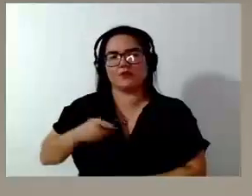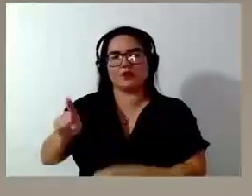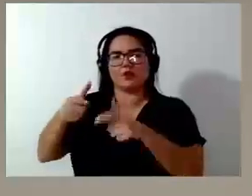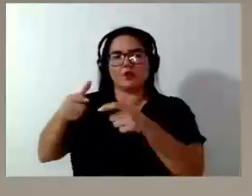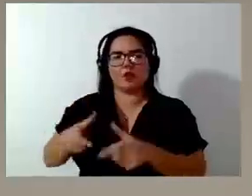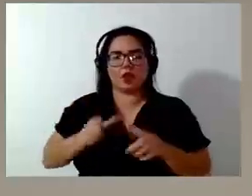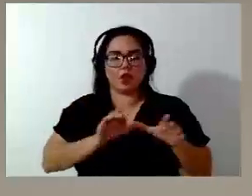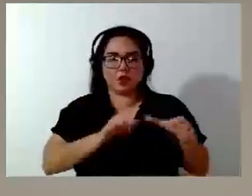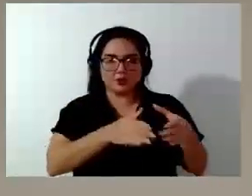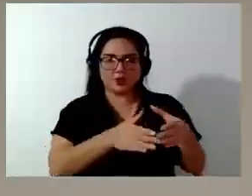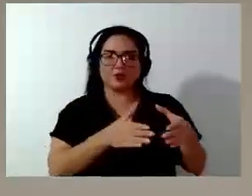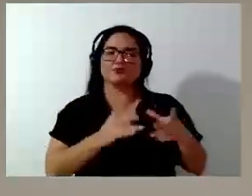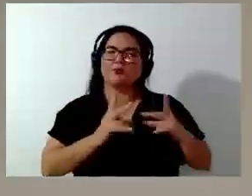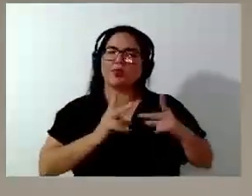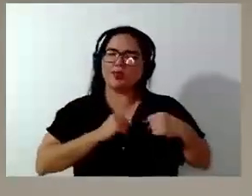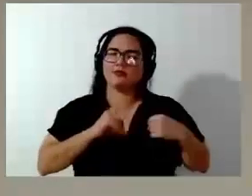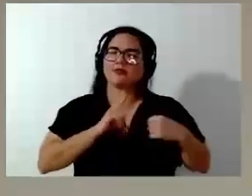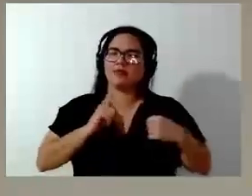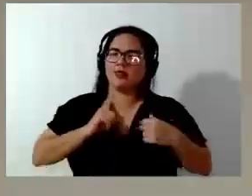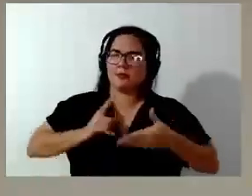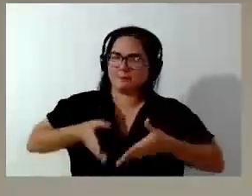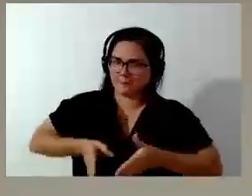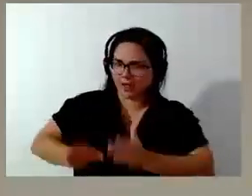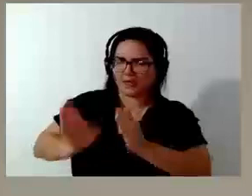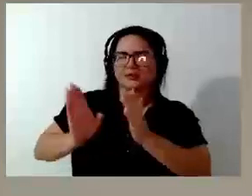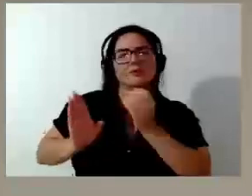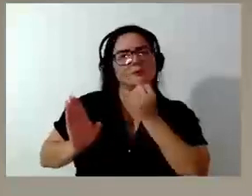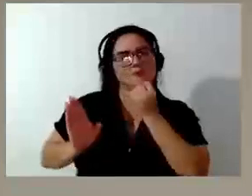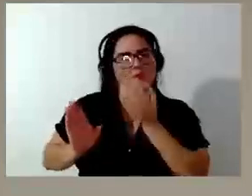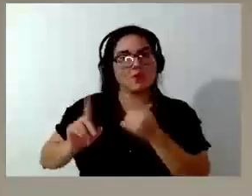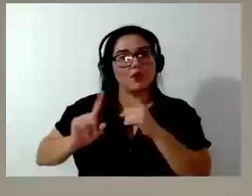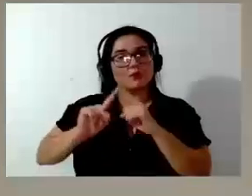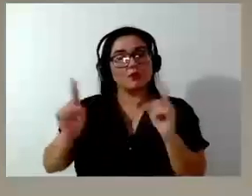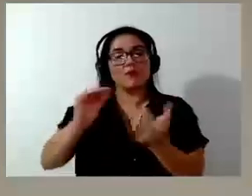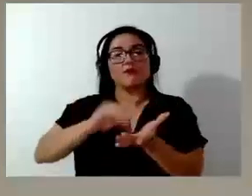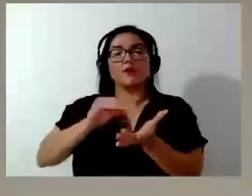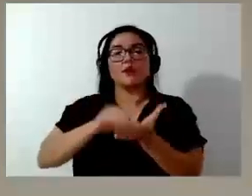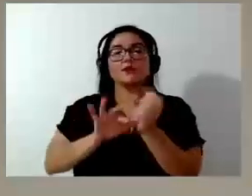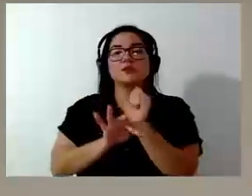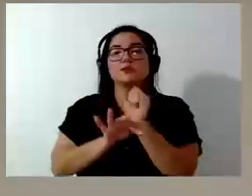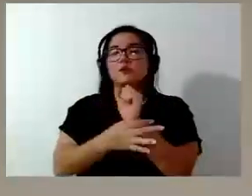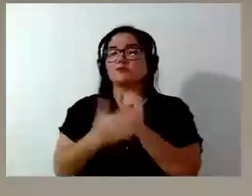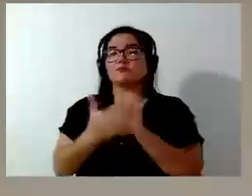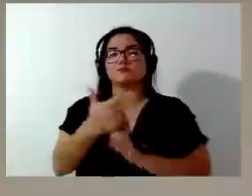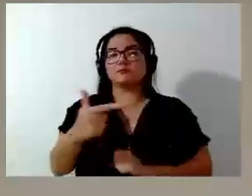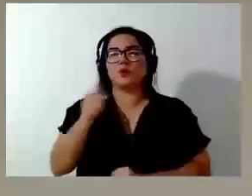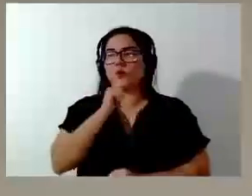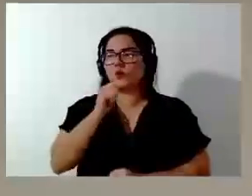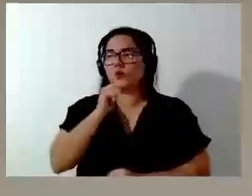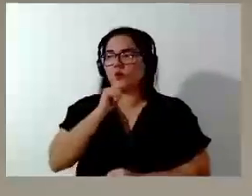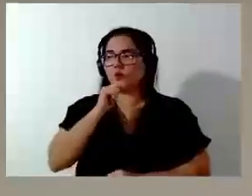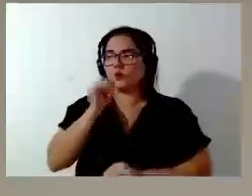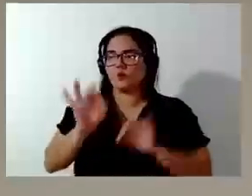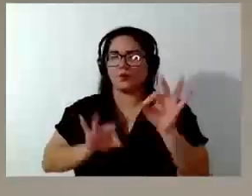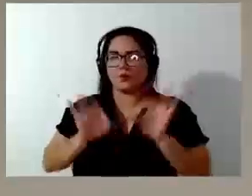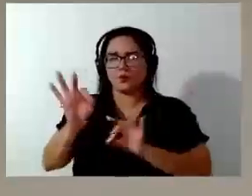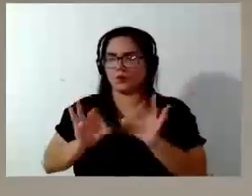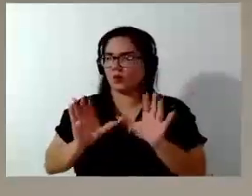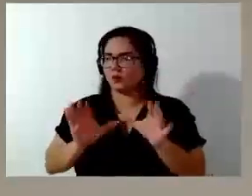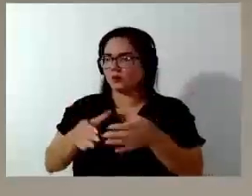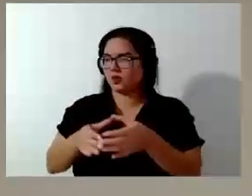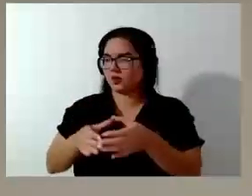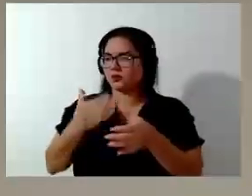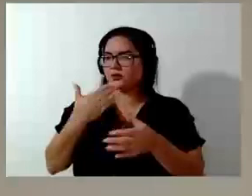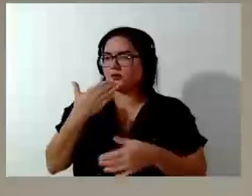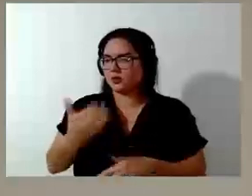comunidade merece uma passagem. Ficou boa a passagem, ficou boa, só que tem que ter a segurança devida, que não tem a segurança devida naquela comunidade. Agora começa